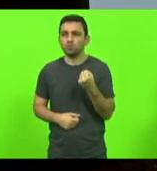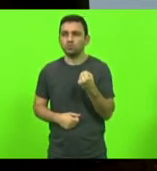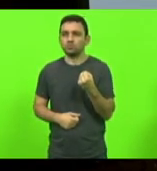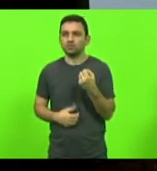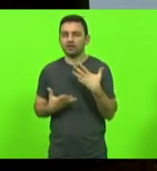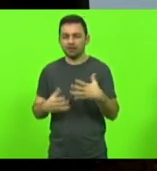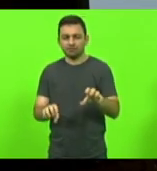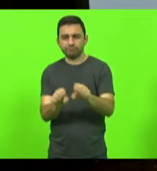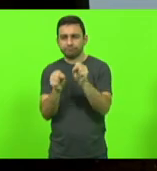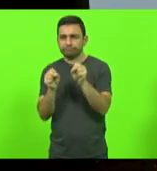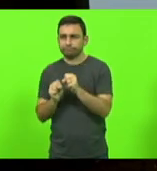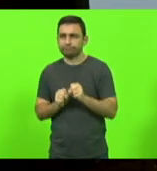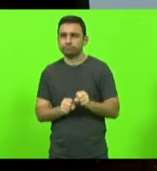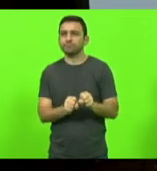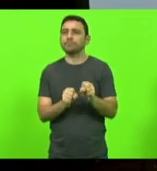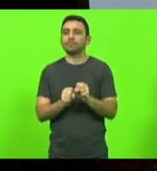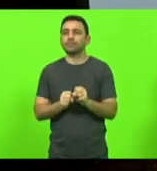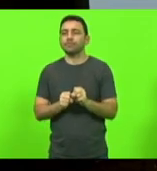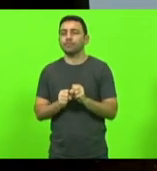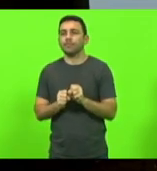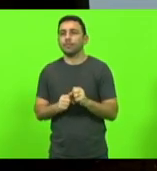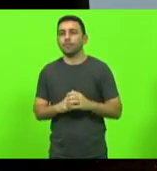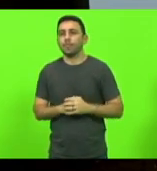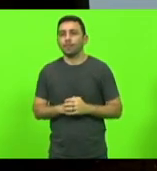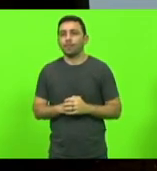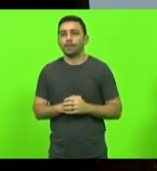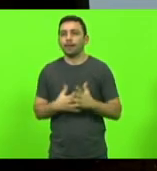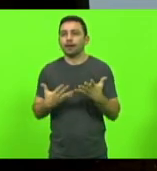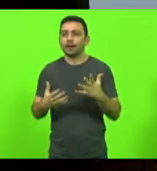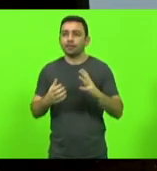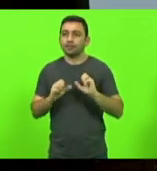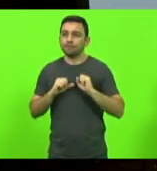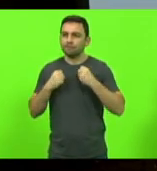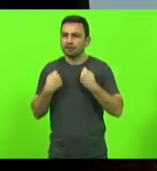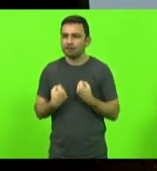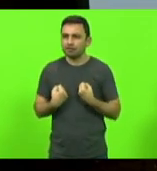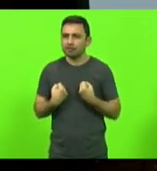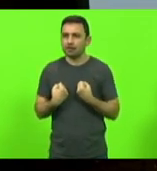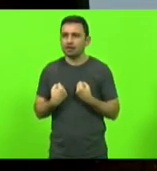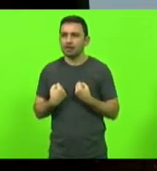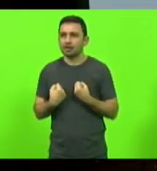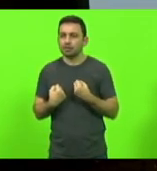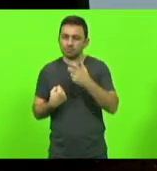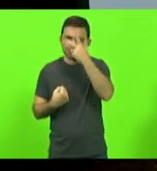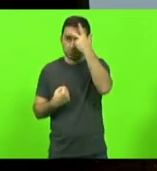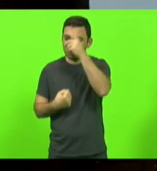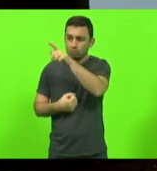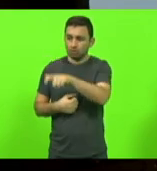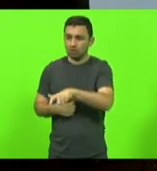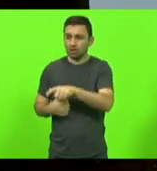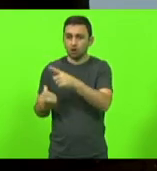destruição defendem agressores de mulheres